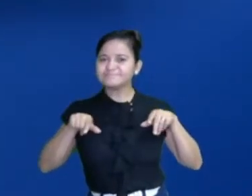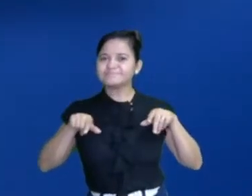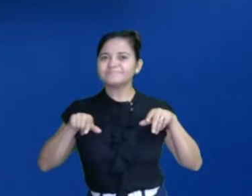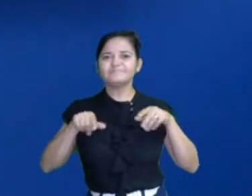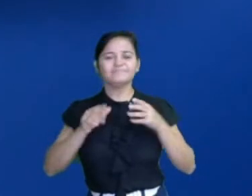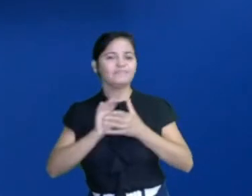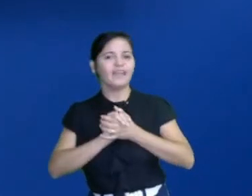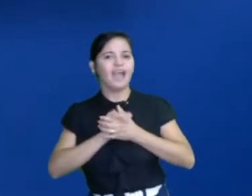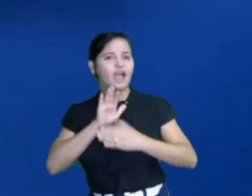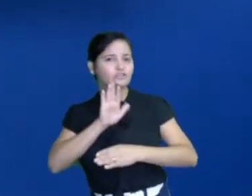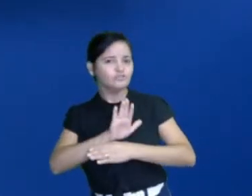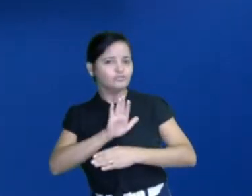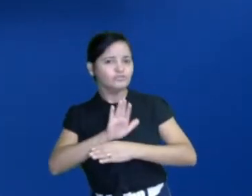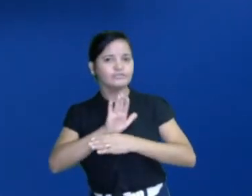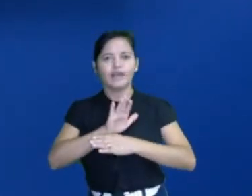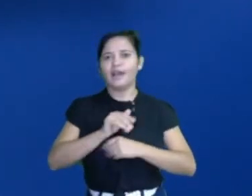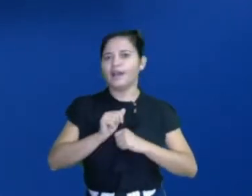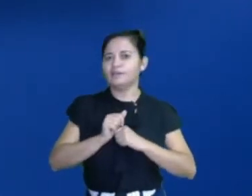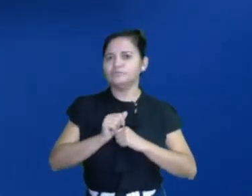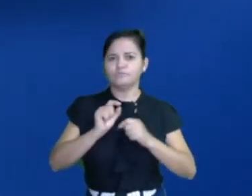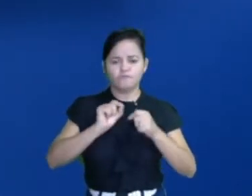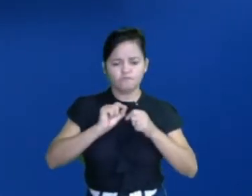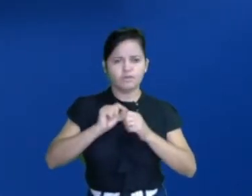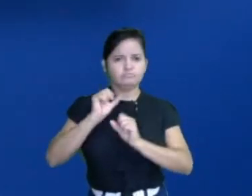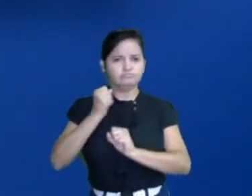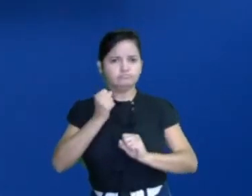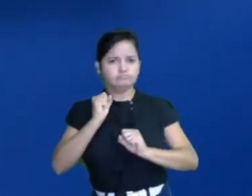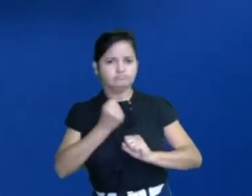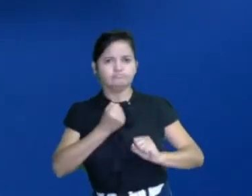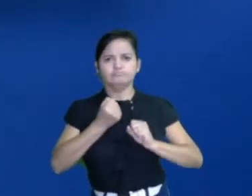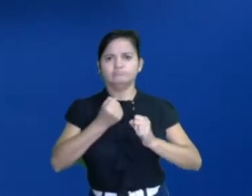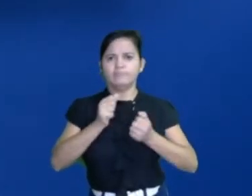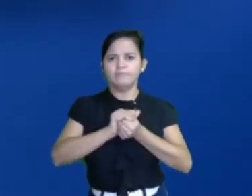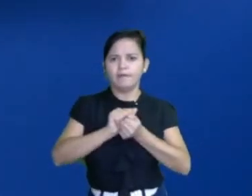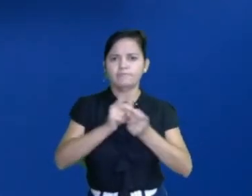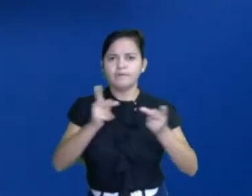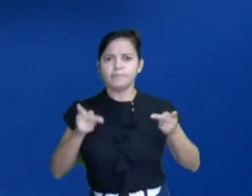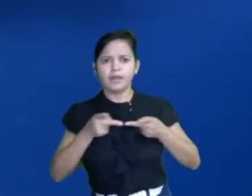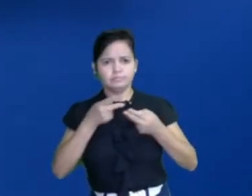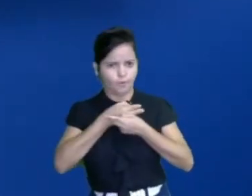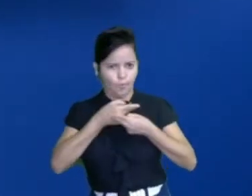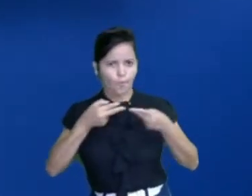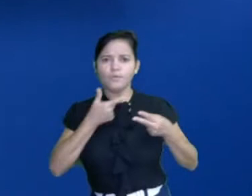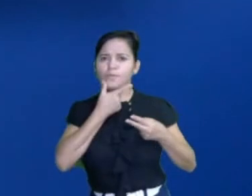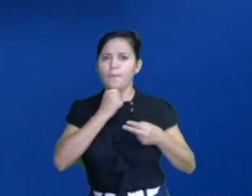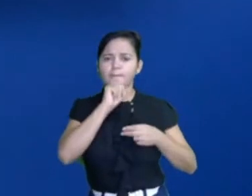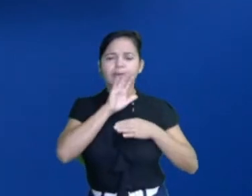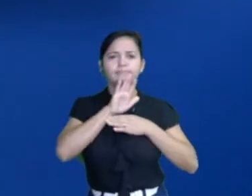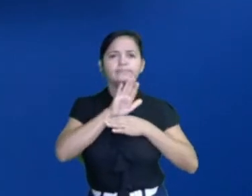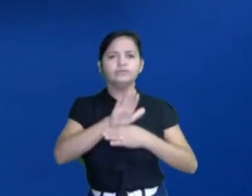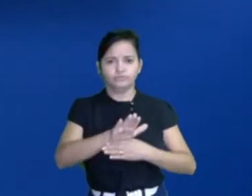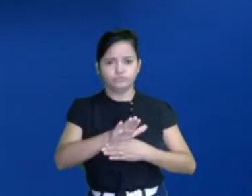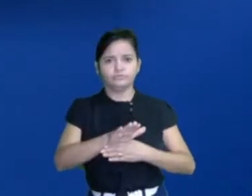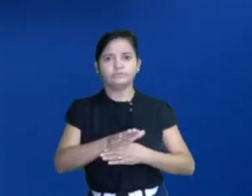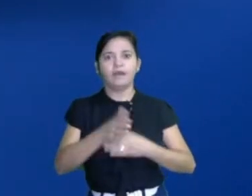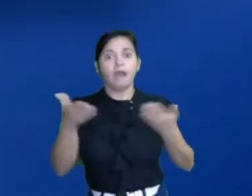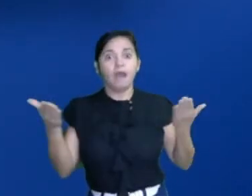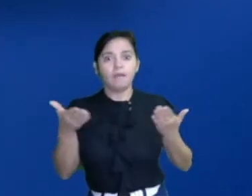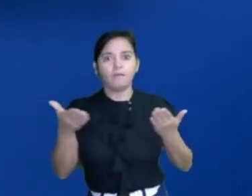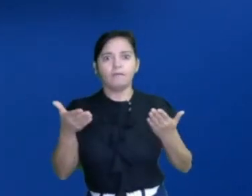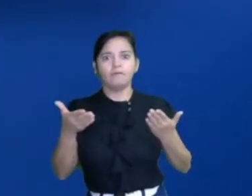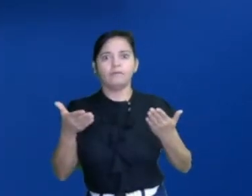casa, fazem os serviços domésticos, assim como a mamãe. Ou seja, houve a divisão de